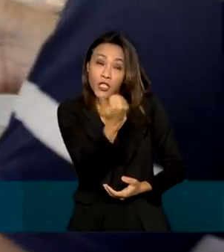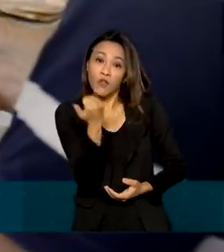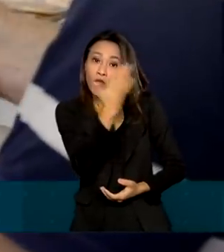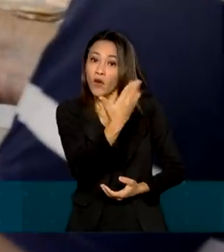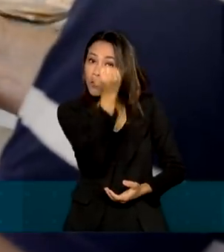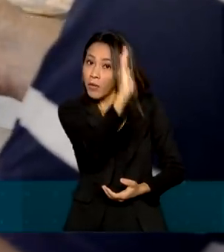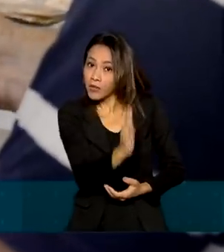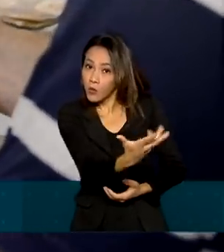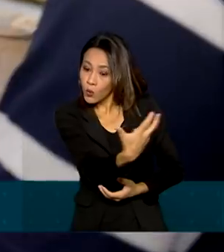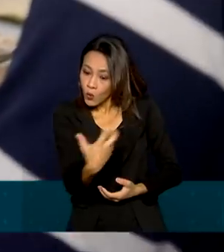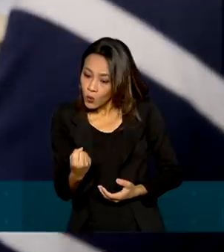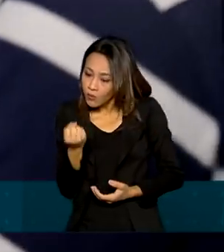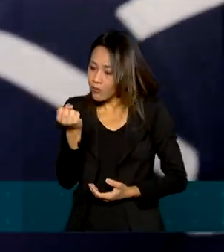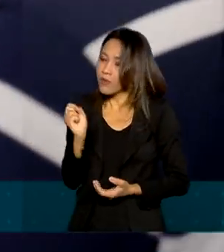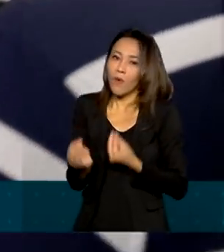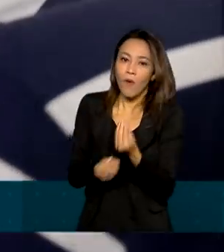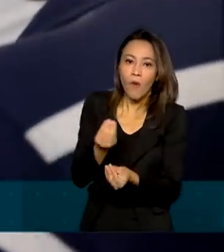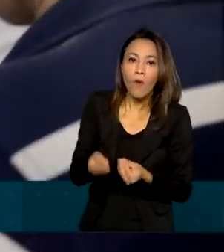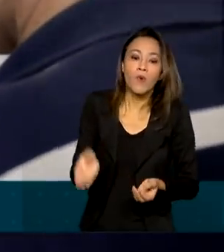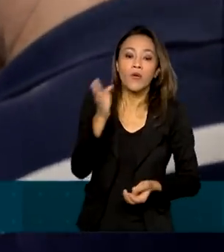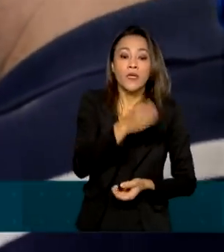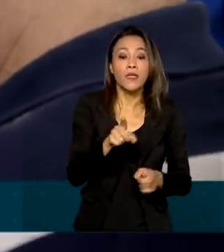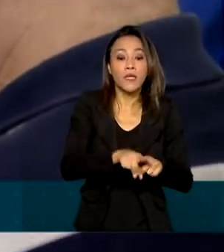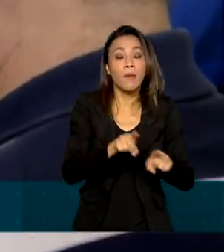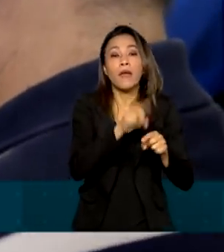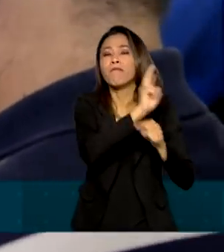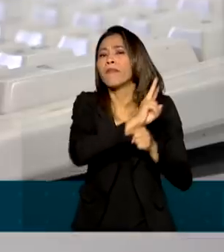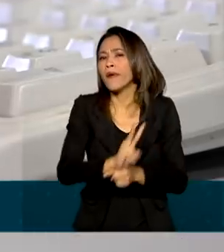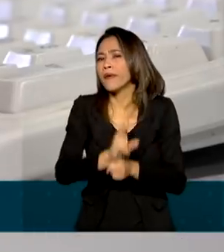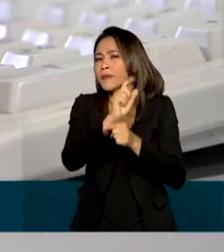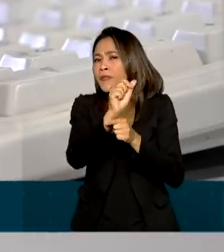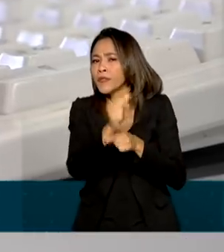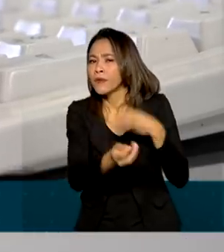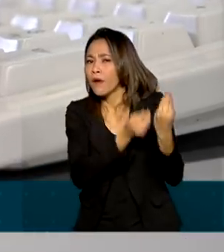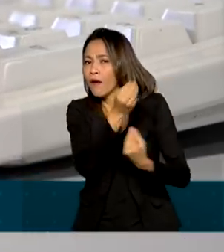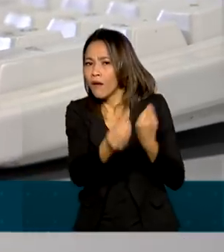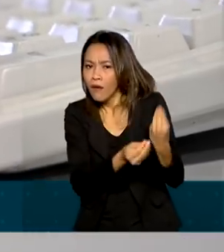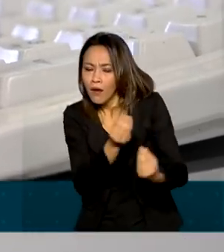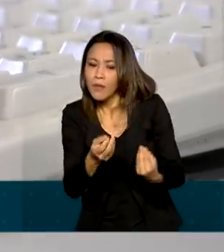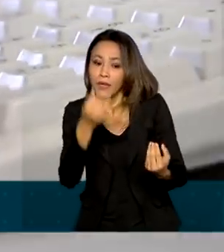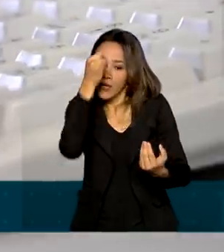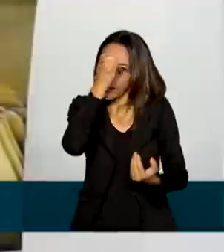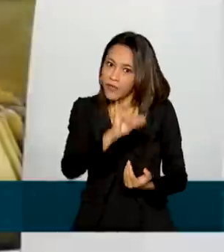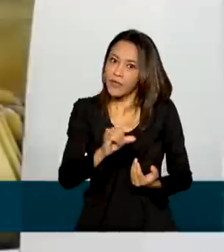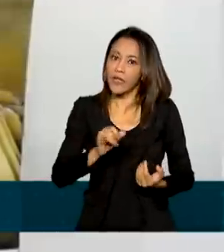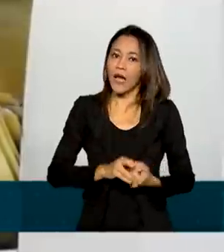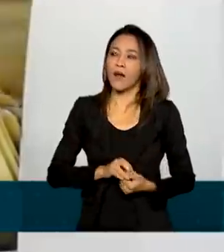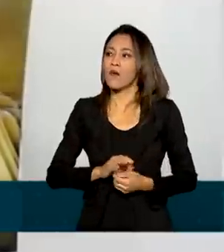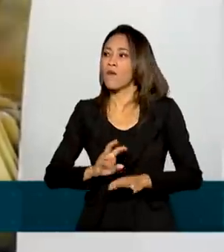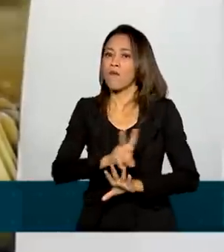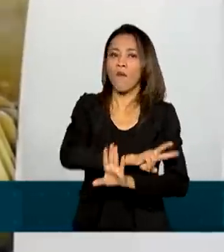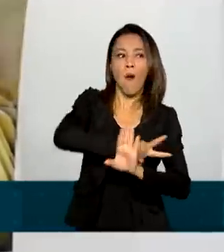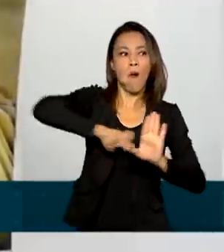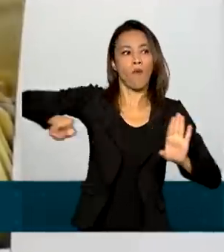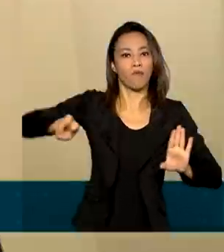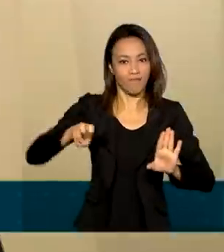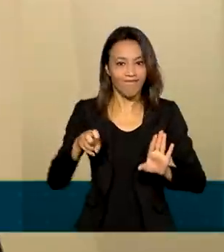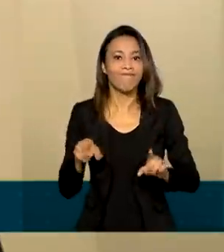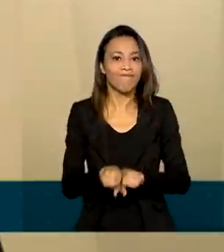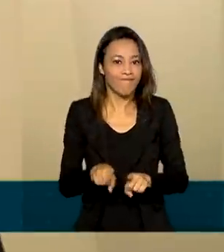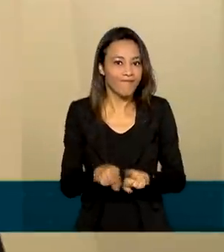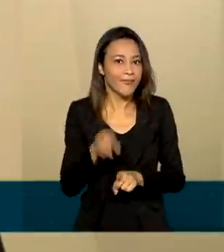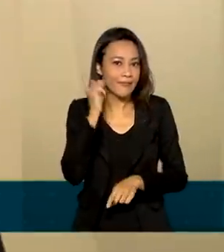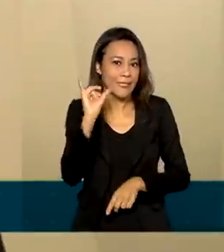os vários tipos de operações de crédito, além de alertar como evitar golpes no sistema financeiro.